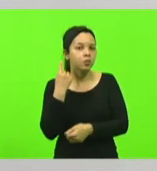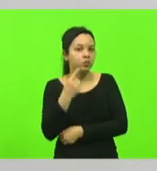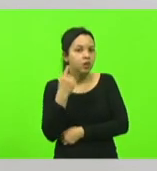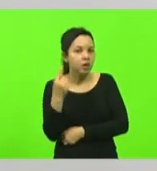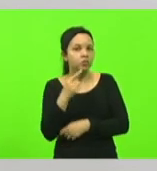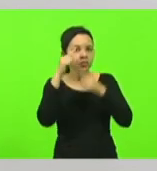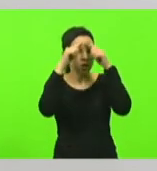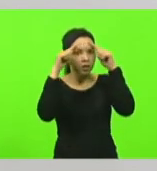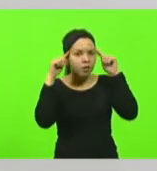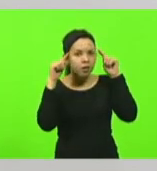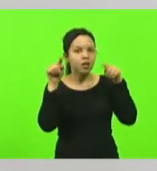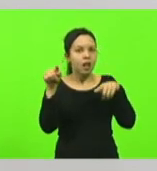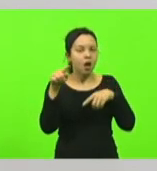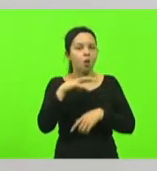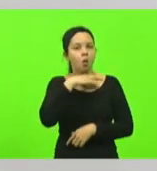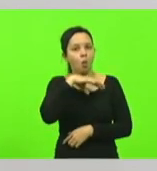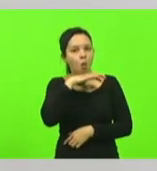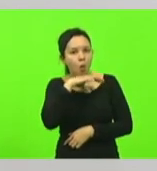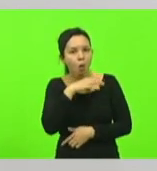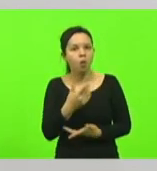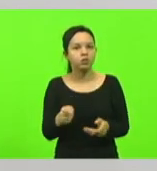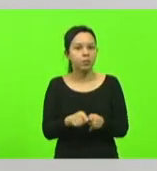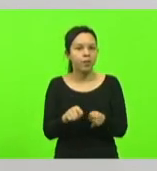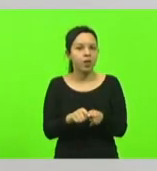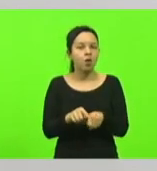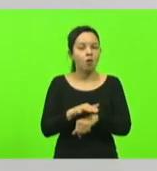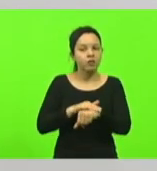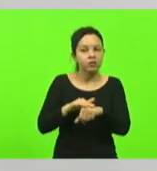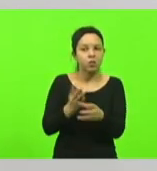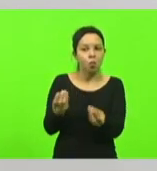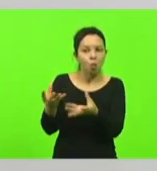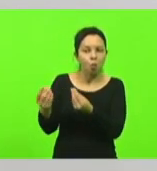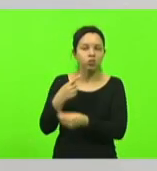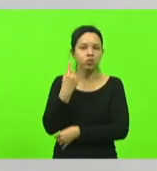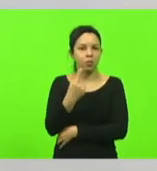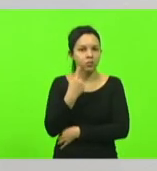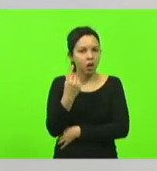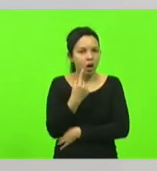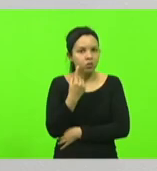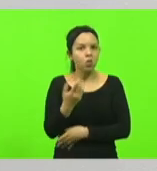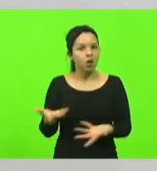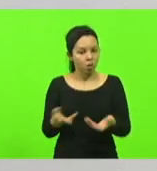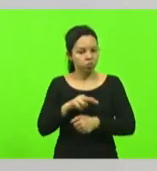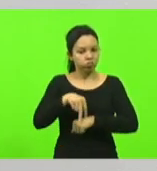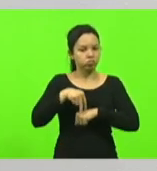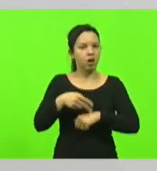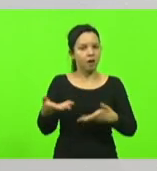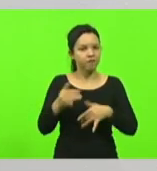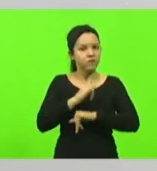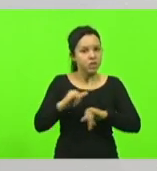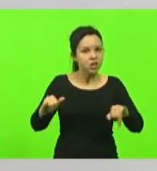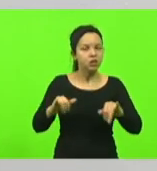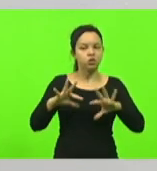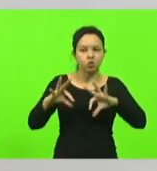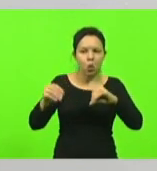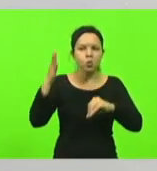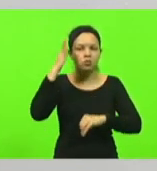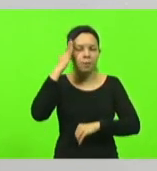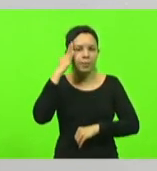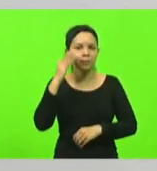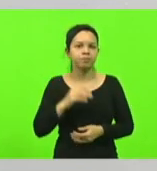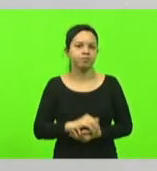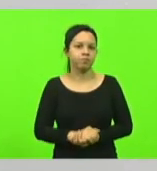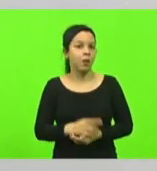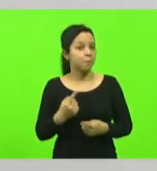cidade de Concórdia, eu estou conversando com a grande maioria deles, e vou usar a tribuna para que esse conhecimento chegue a todos agora, que a gente coloque o pé